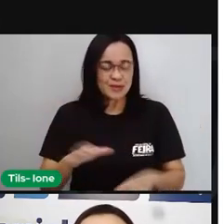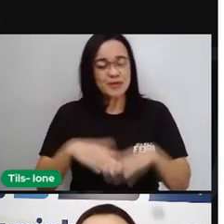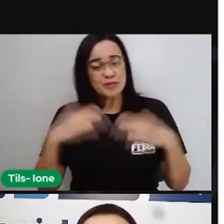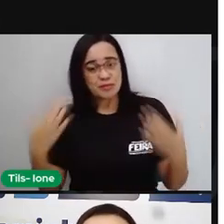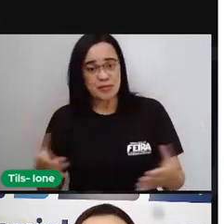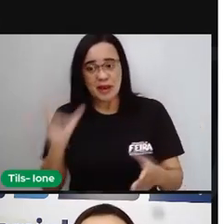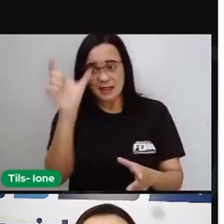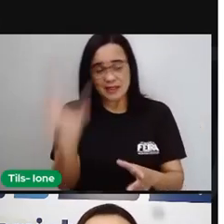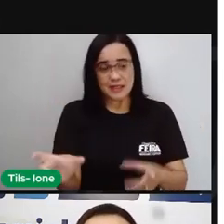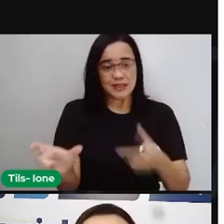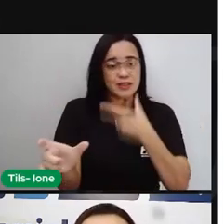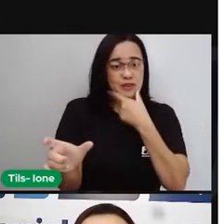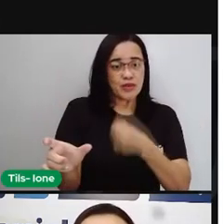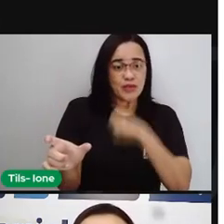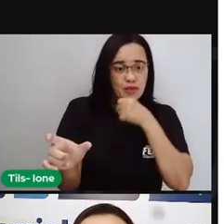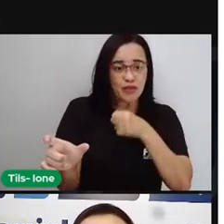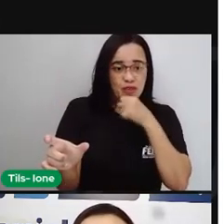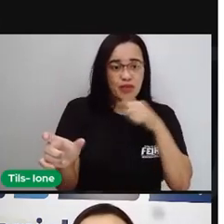também os netos.